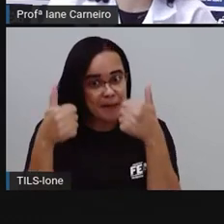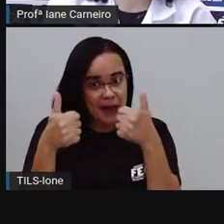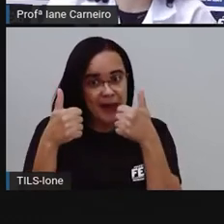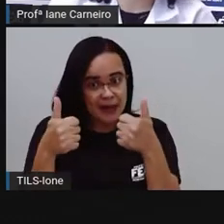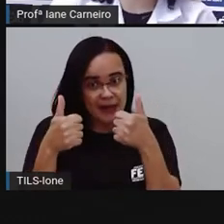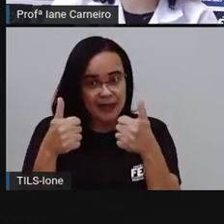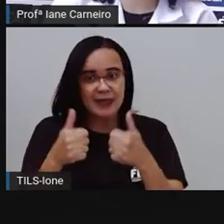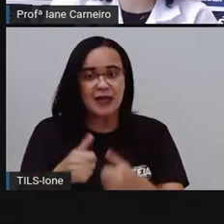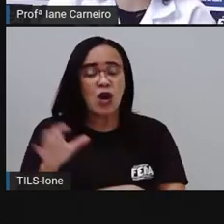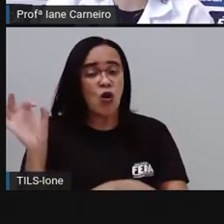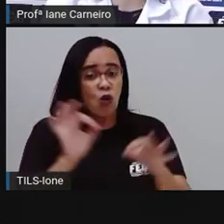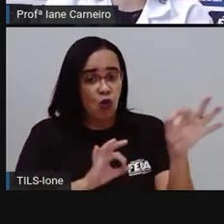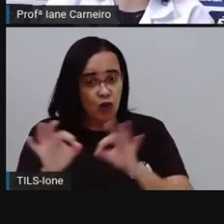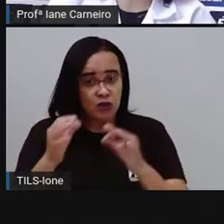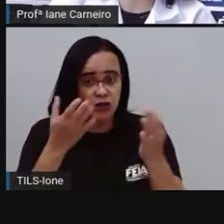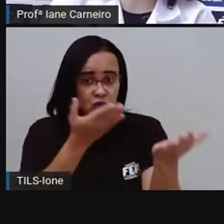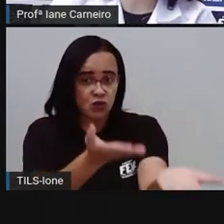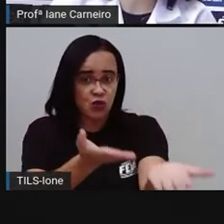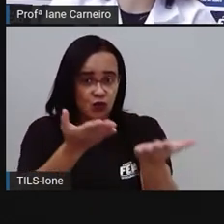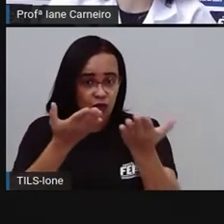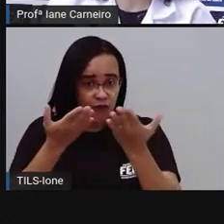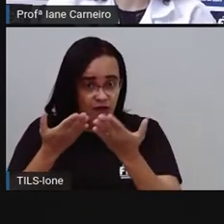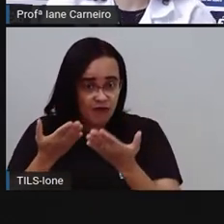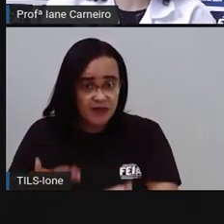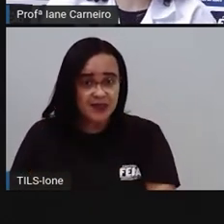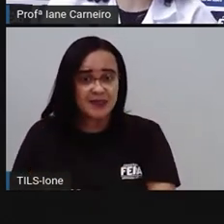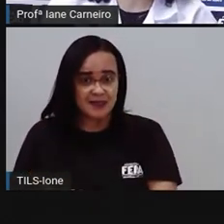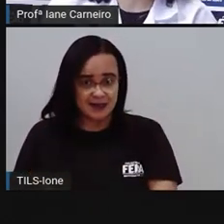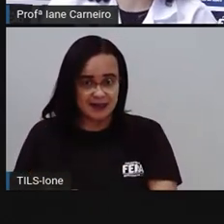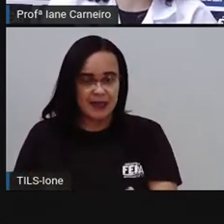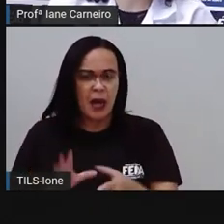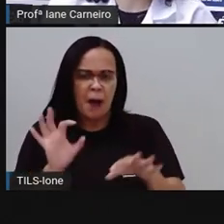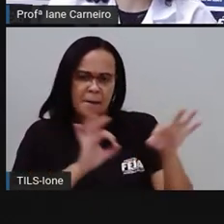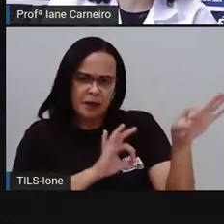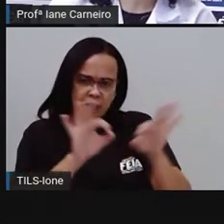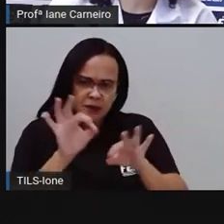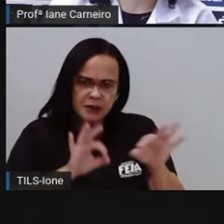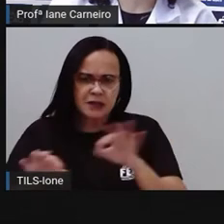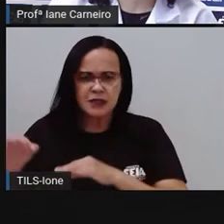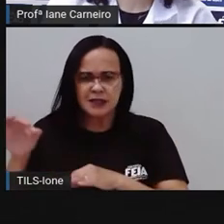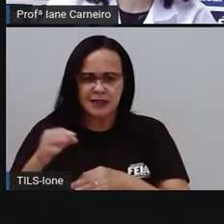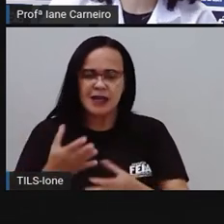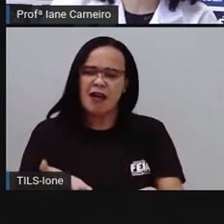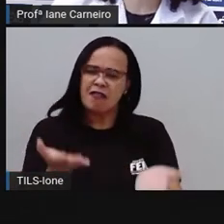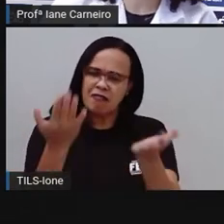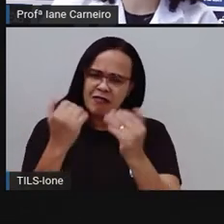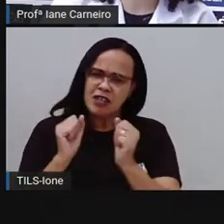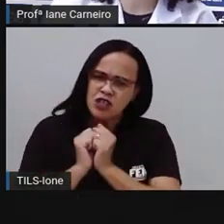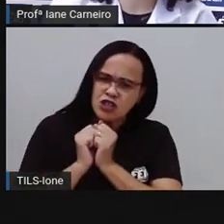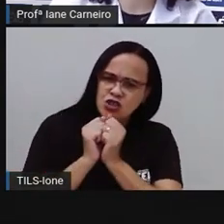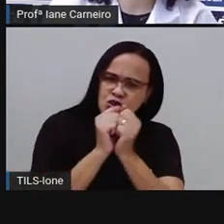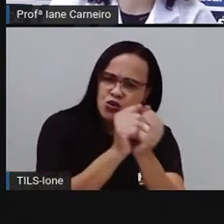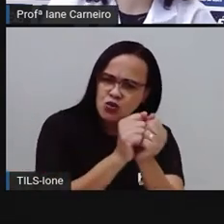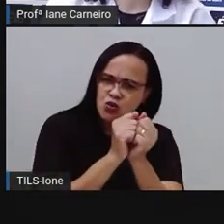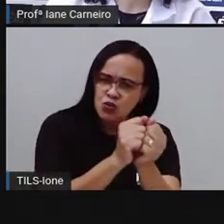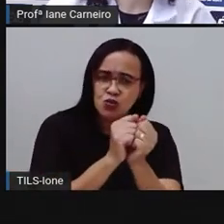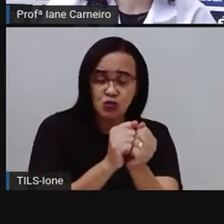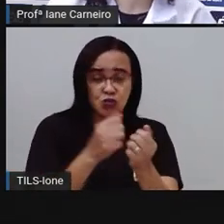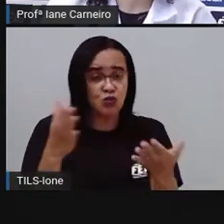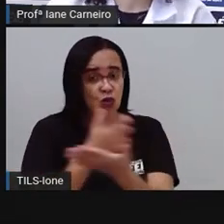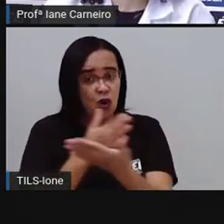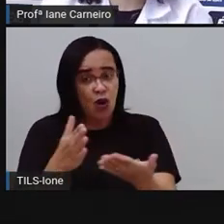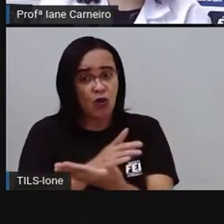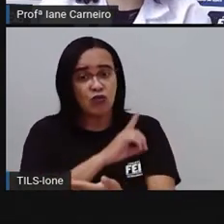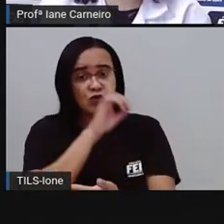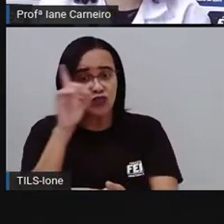Podemos passear, ler, assistir e descansar. Traga também Léo e Ana. Um grande abraço da amiga e